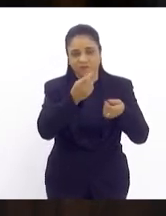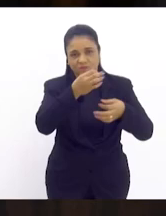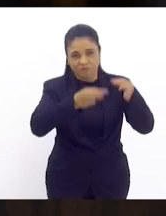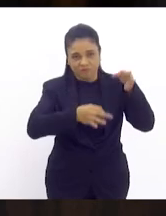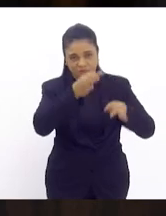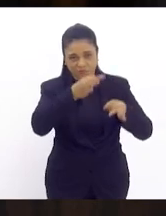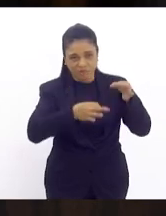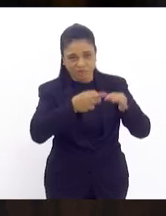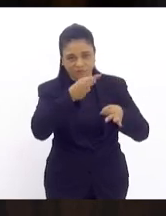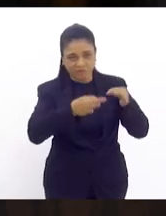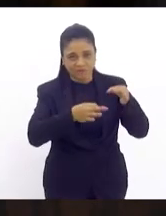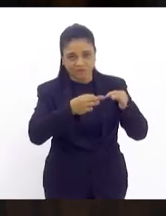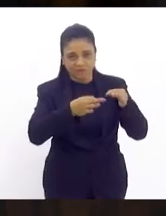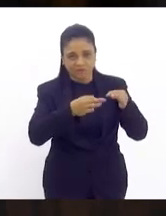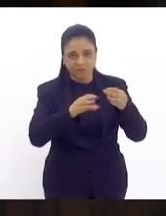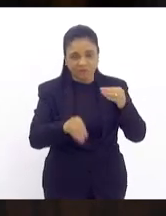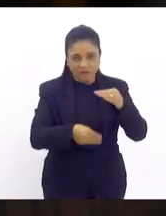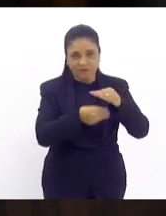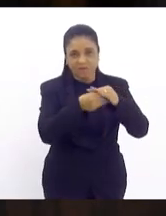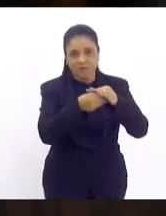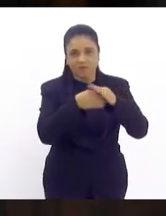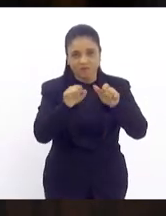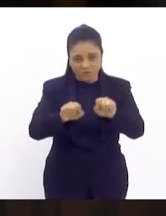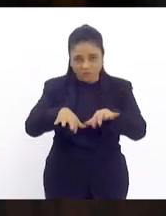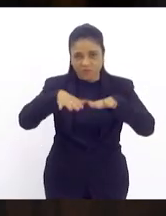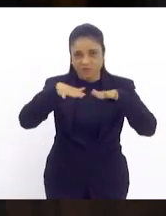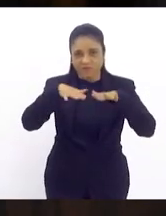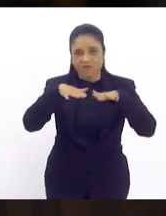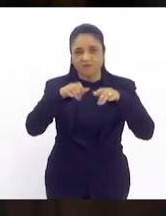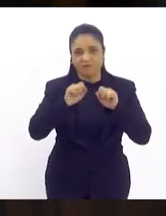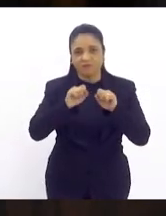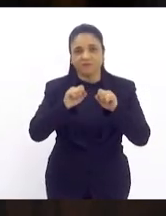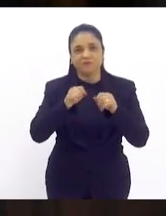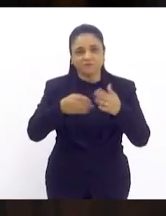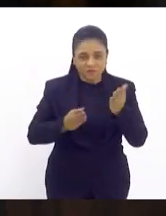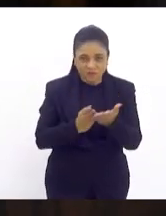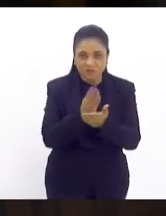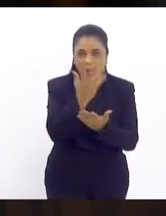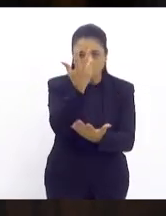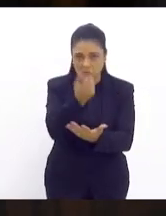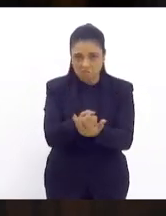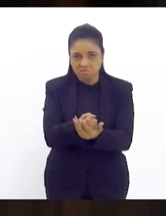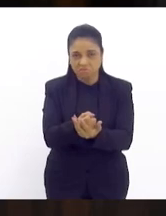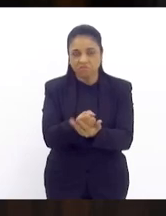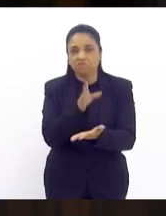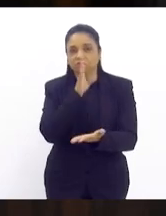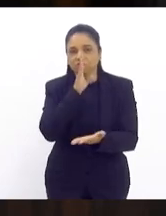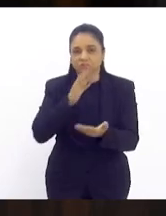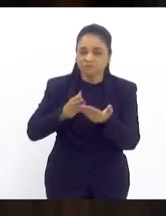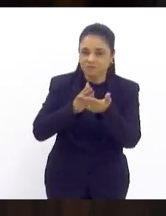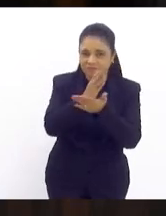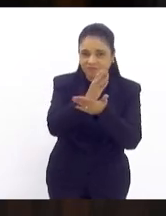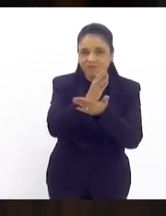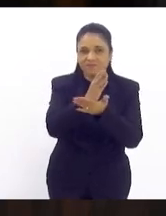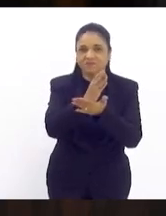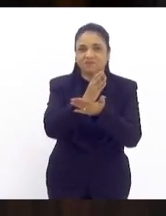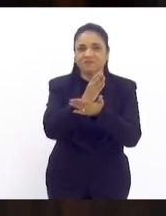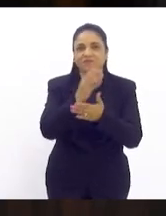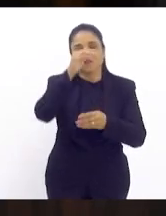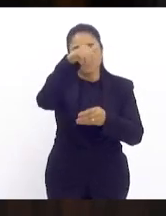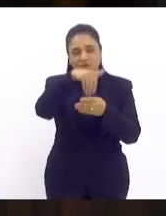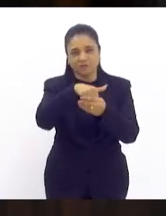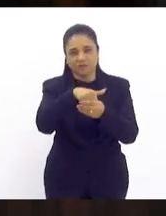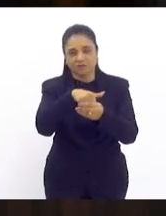justiça as emendas de plenário senhores que aprovam permanece como estão aprovado em